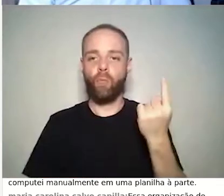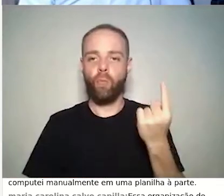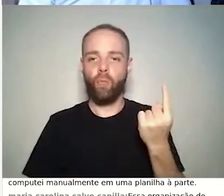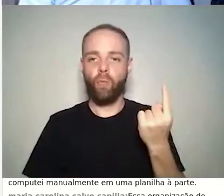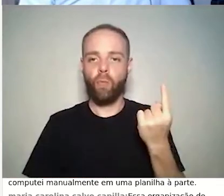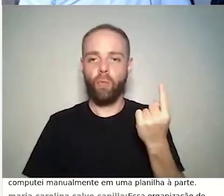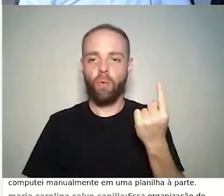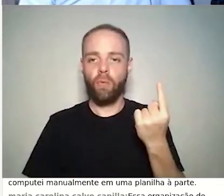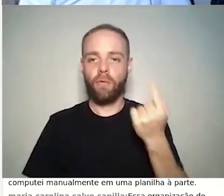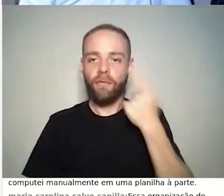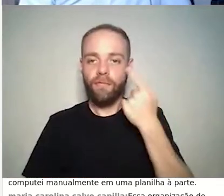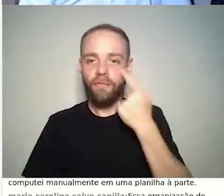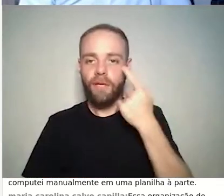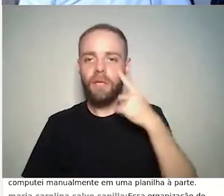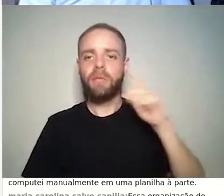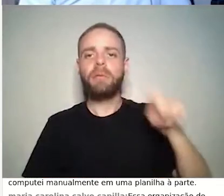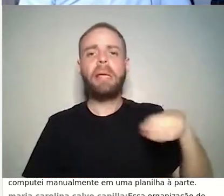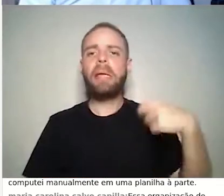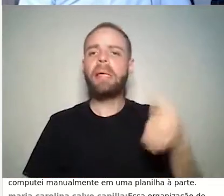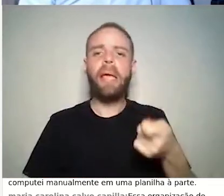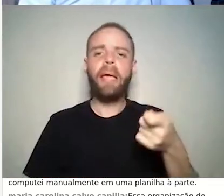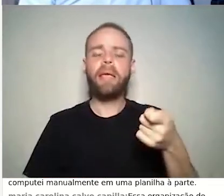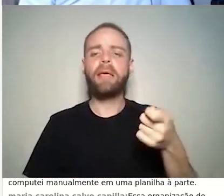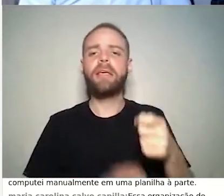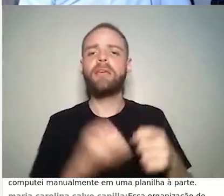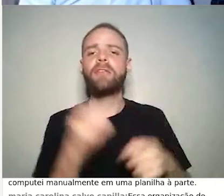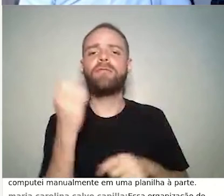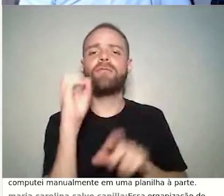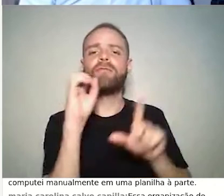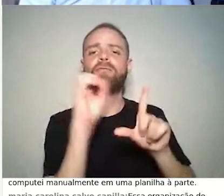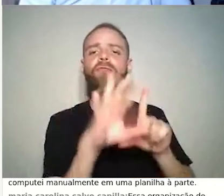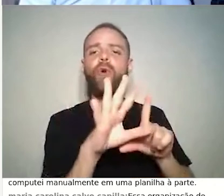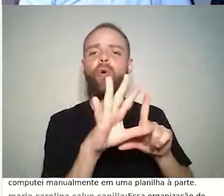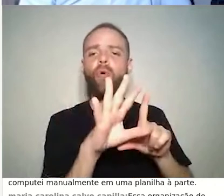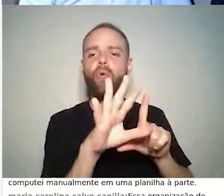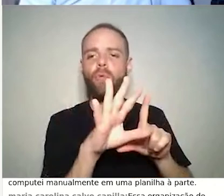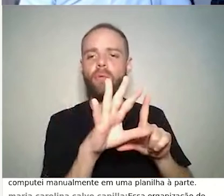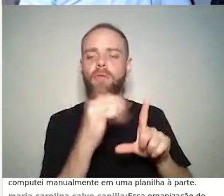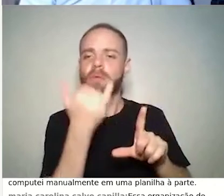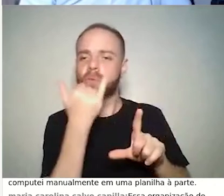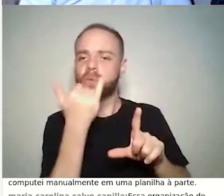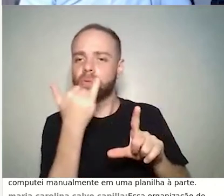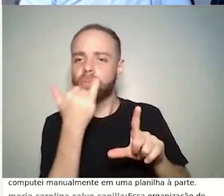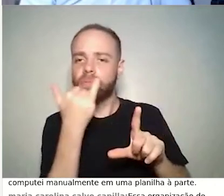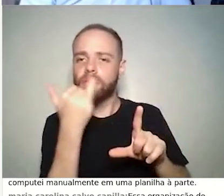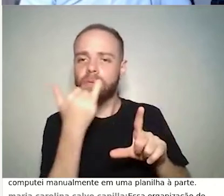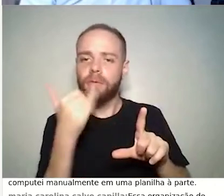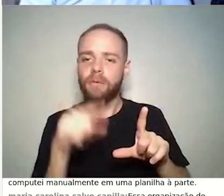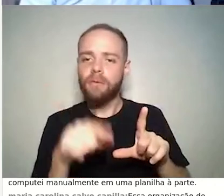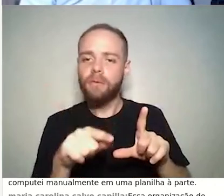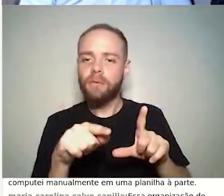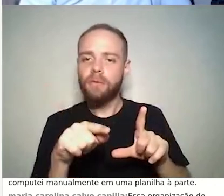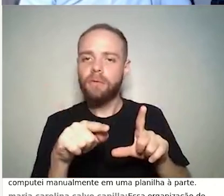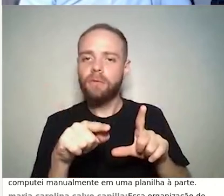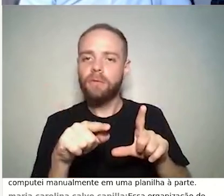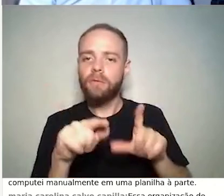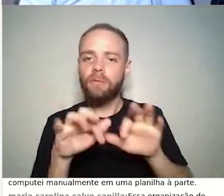enviou, perdão, estou colocando como professor aqui, vou selecionar estudante,